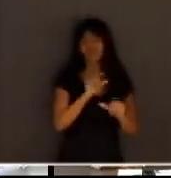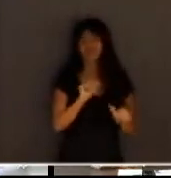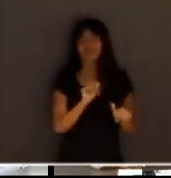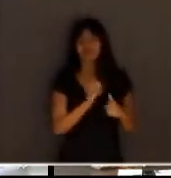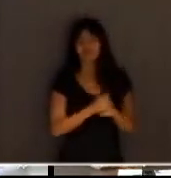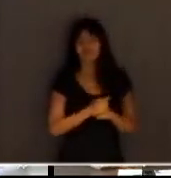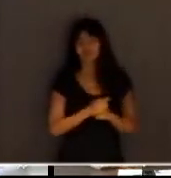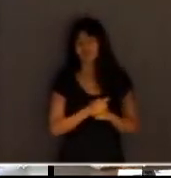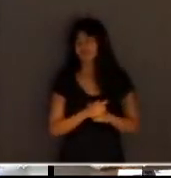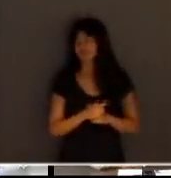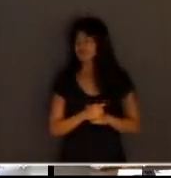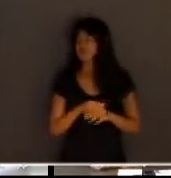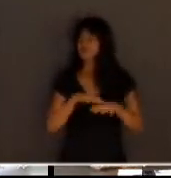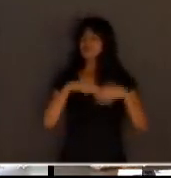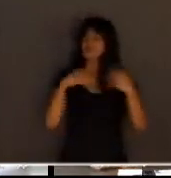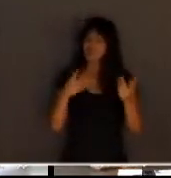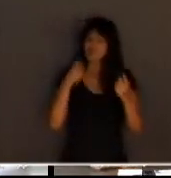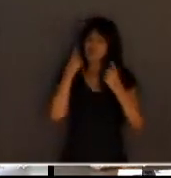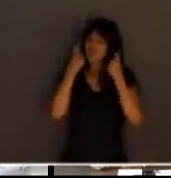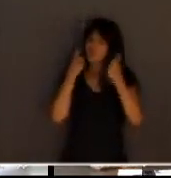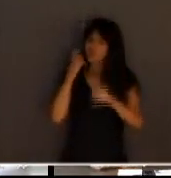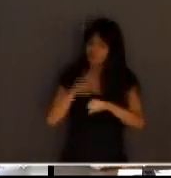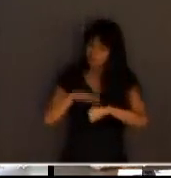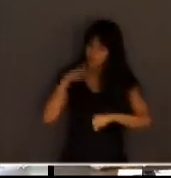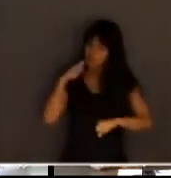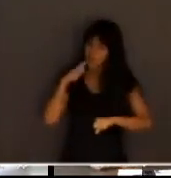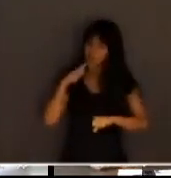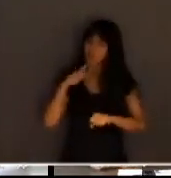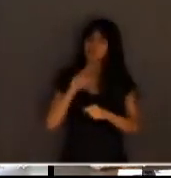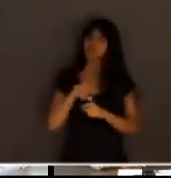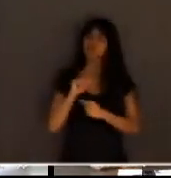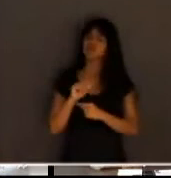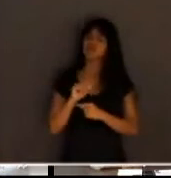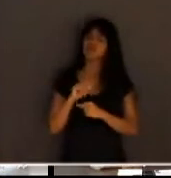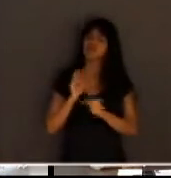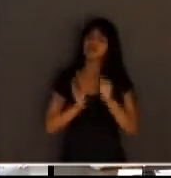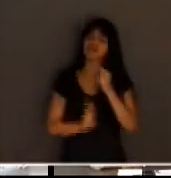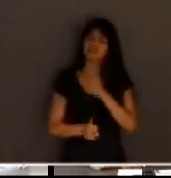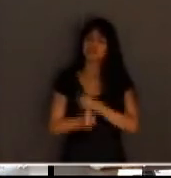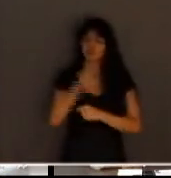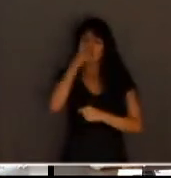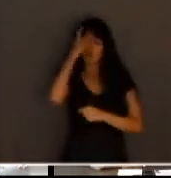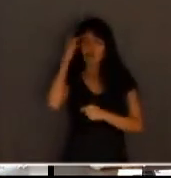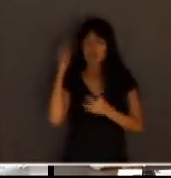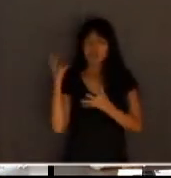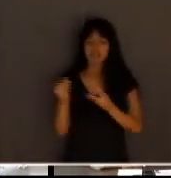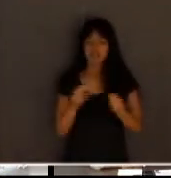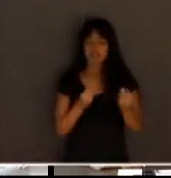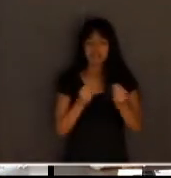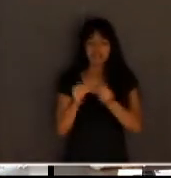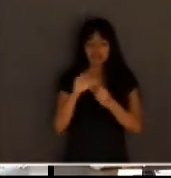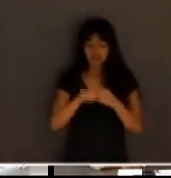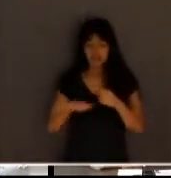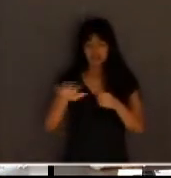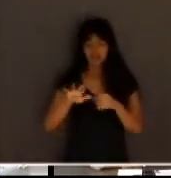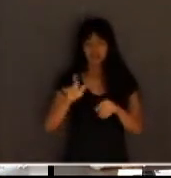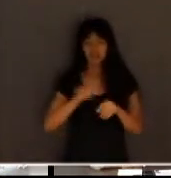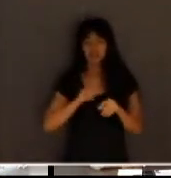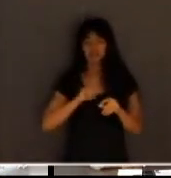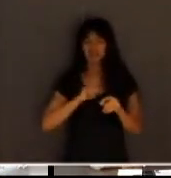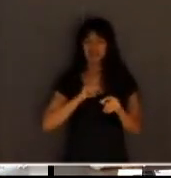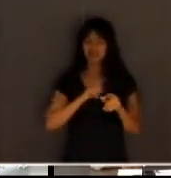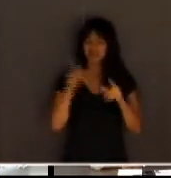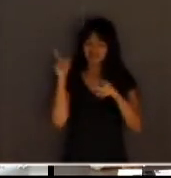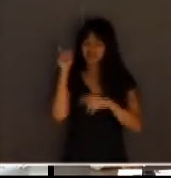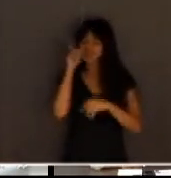então a maior preocupação é sempre essa, porque com muita gente em campo, por ser um arco complexo, de fato